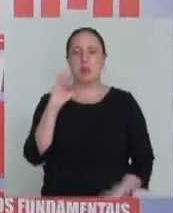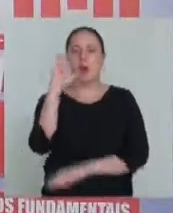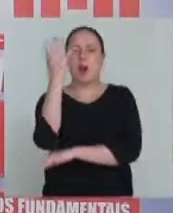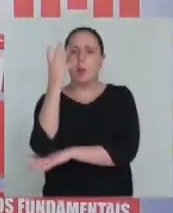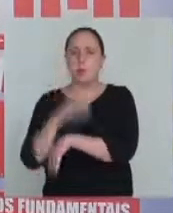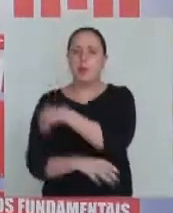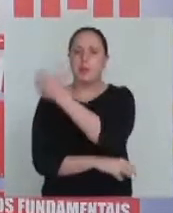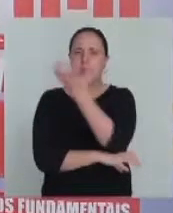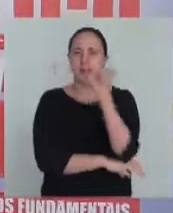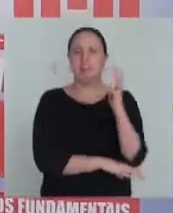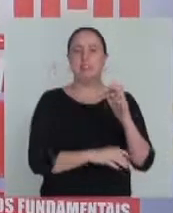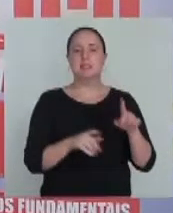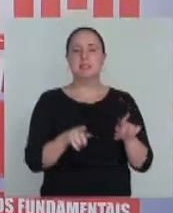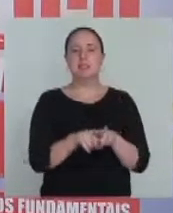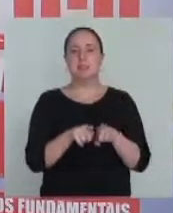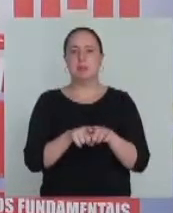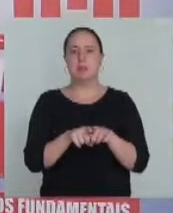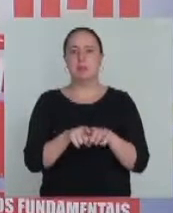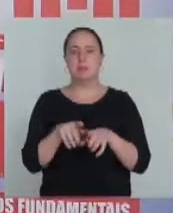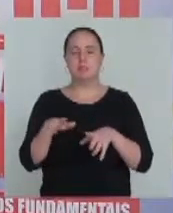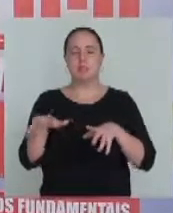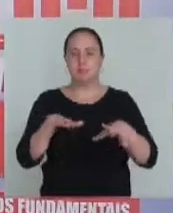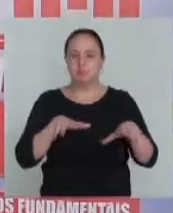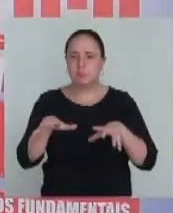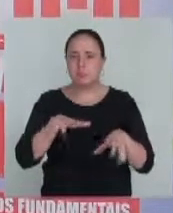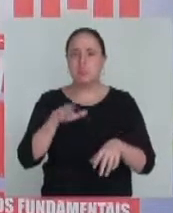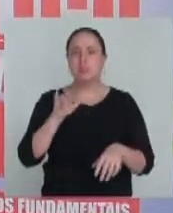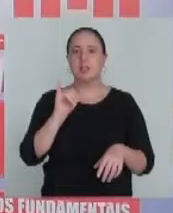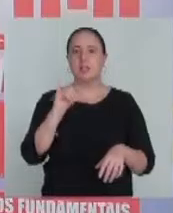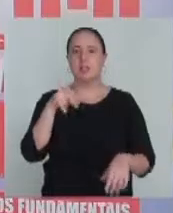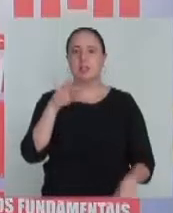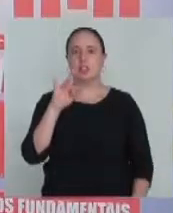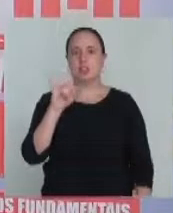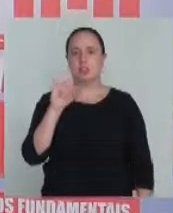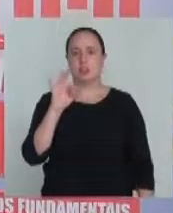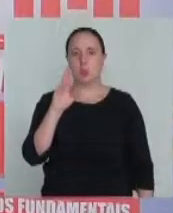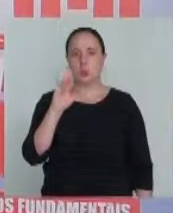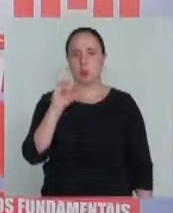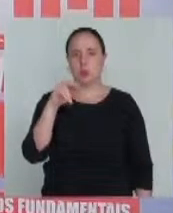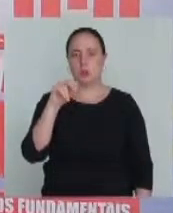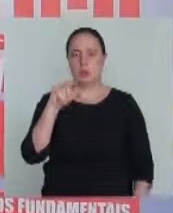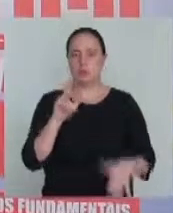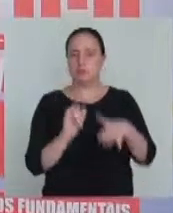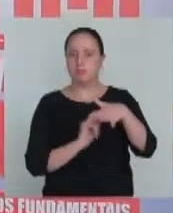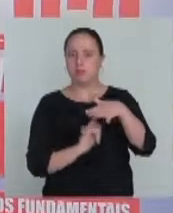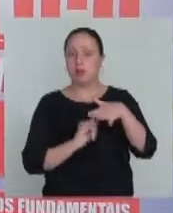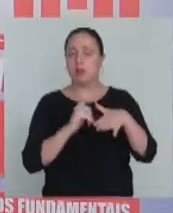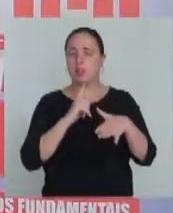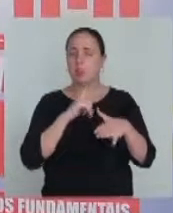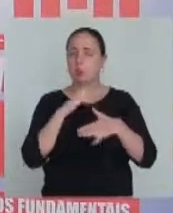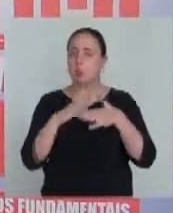ambiental e institucional que nos acerta em todas as comunidades do Brasil.